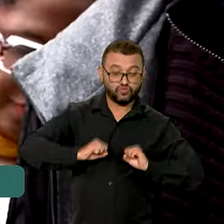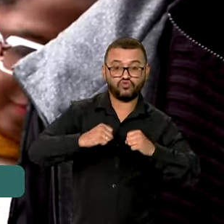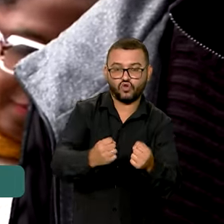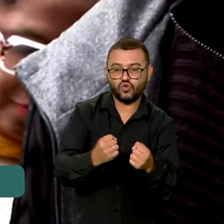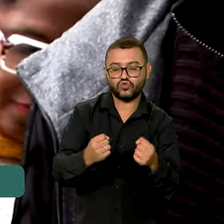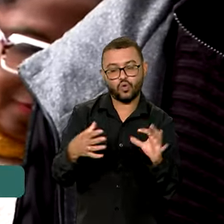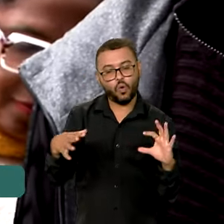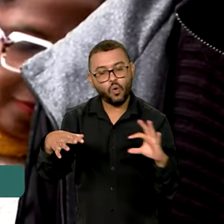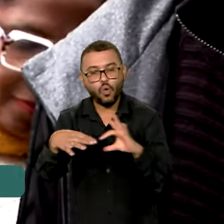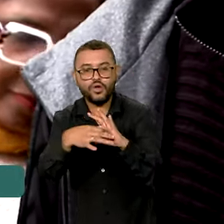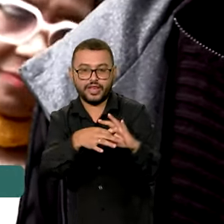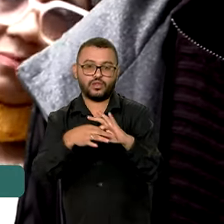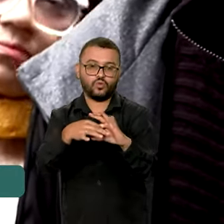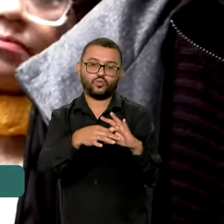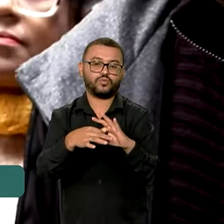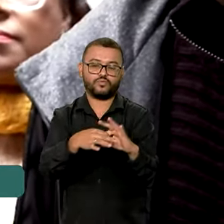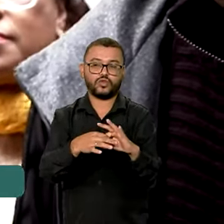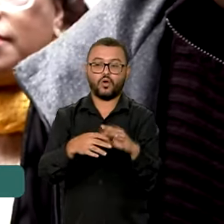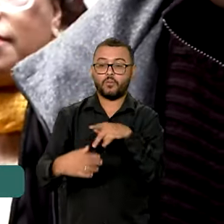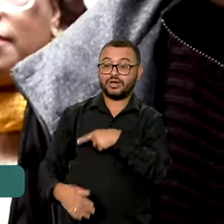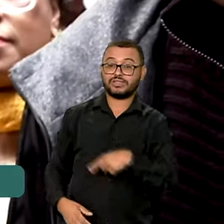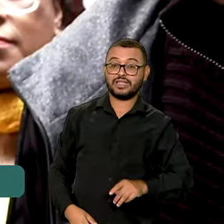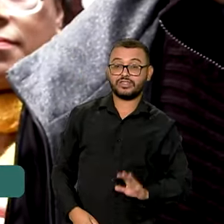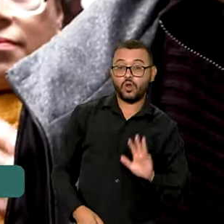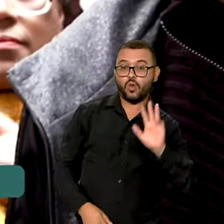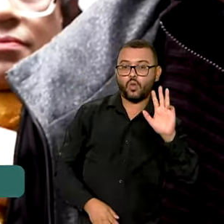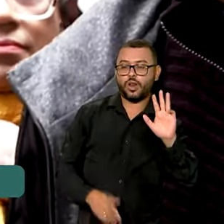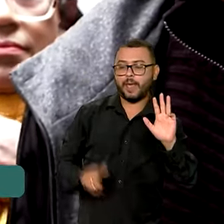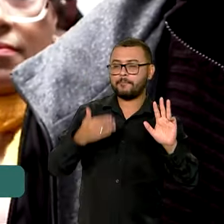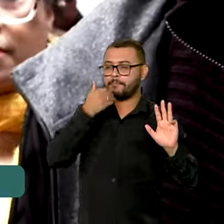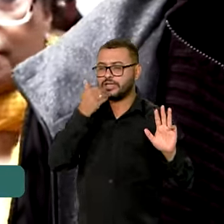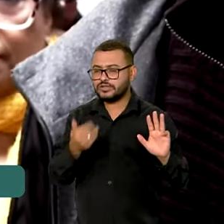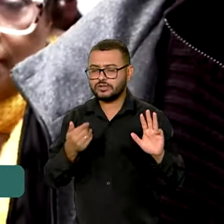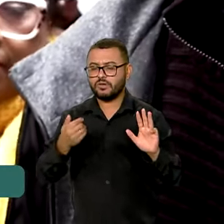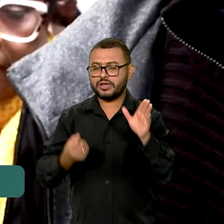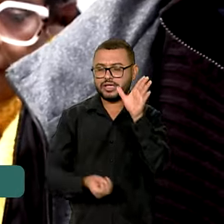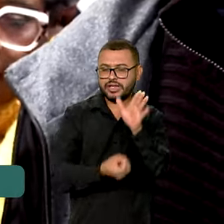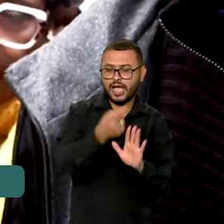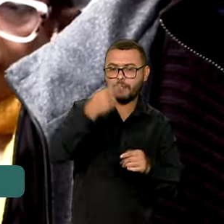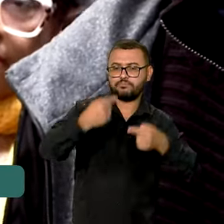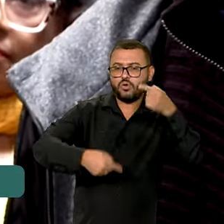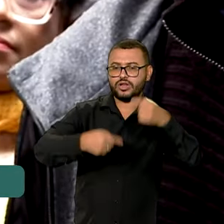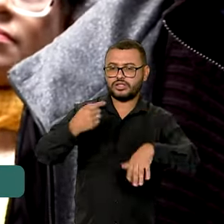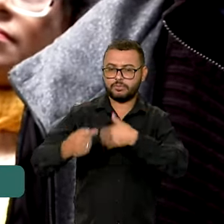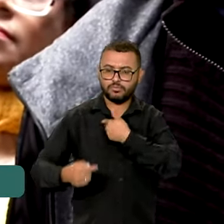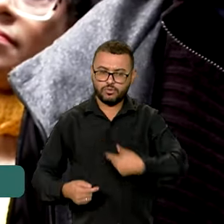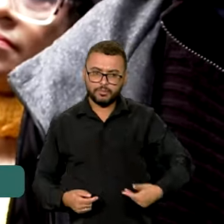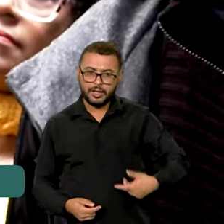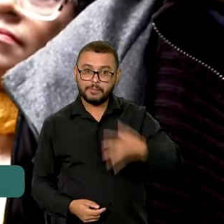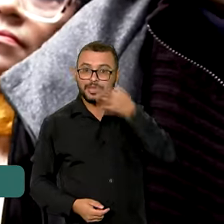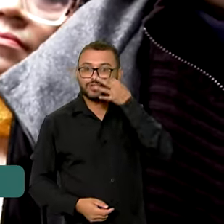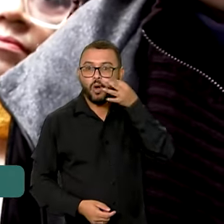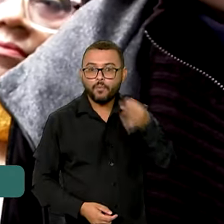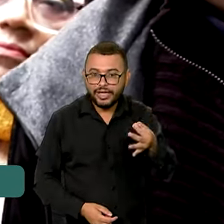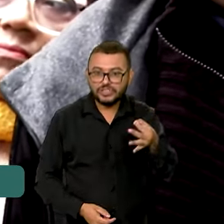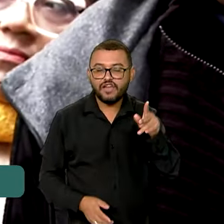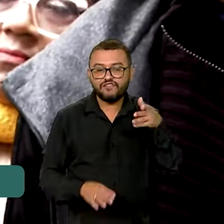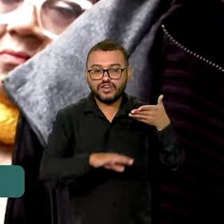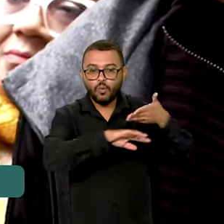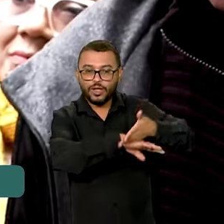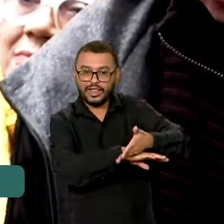integrados. O presidente Lula tem tratado dessas políticas pessoalmente para que a gente possa